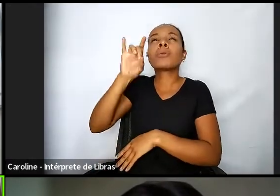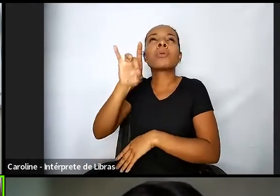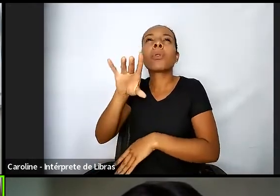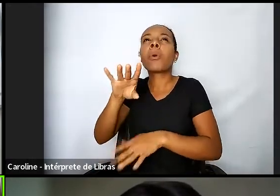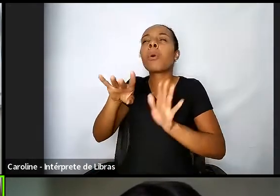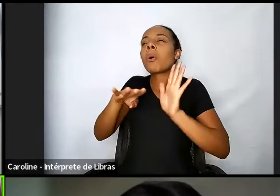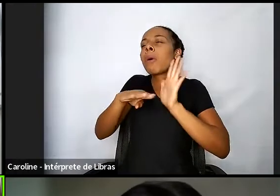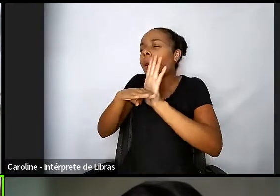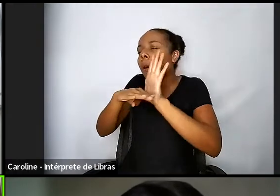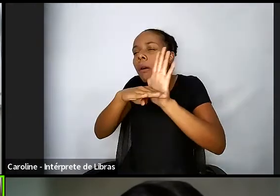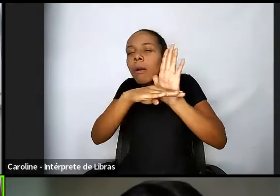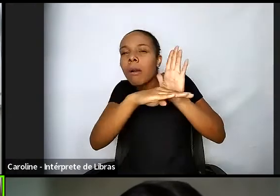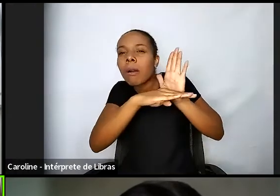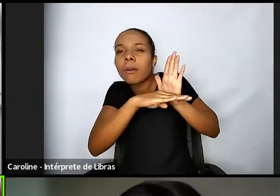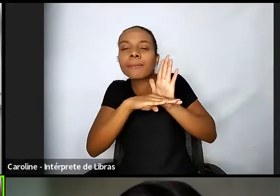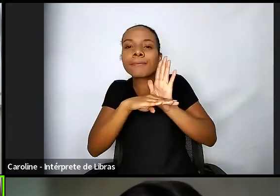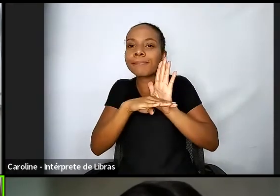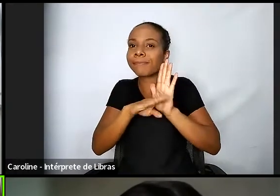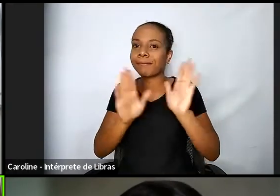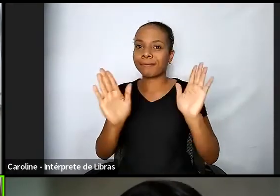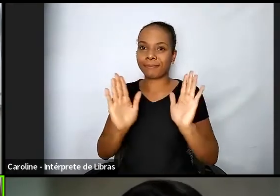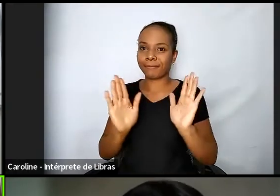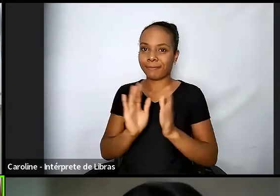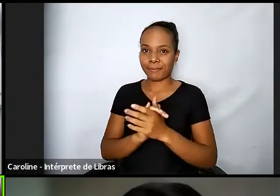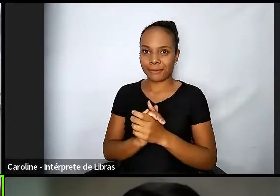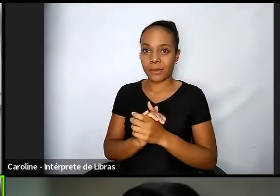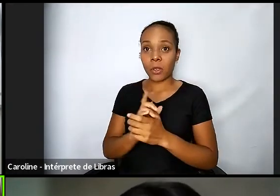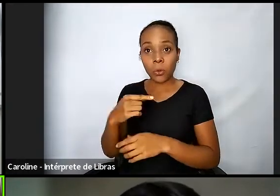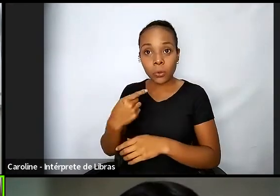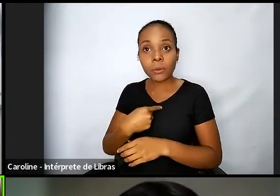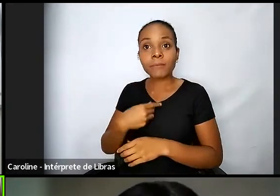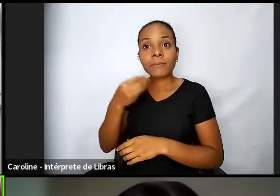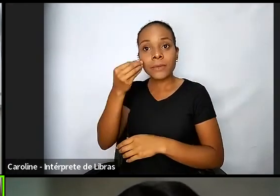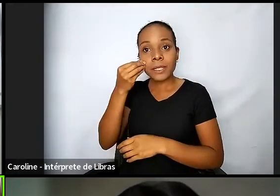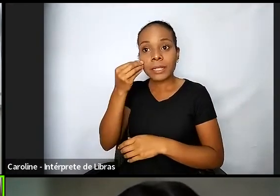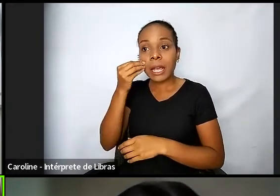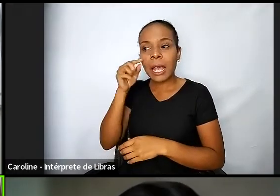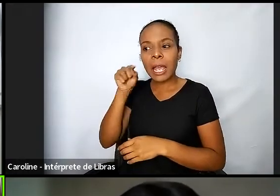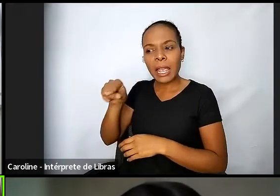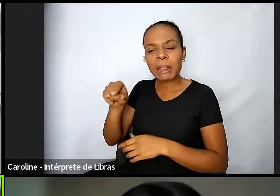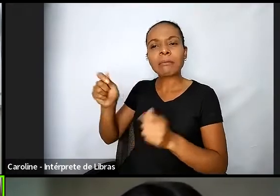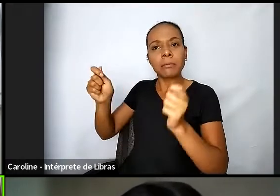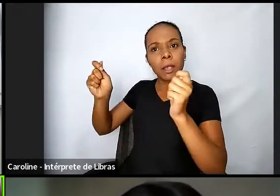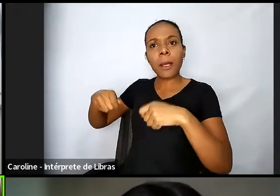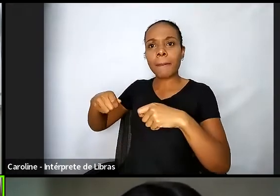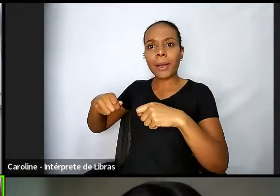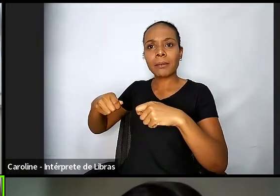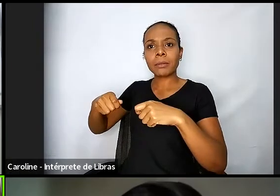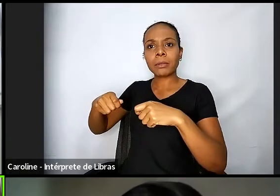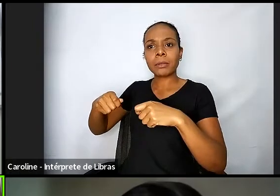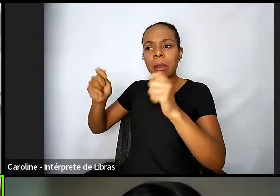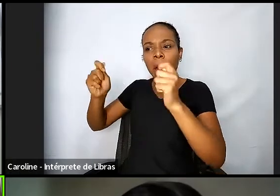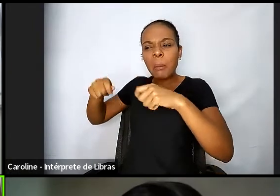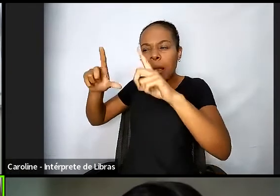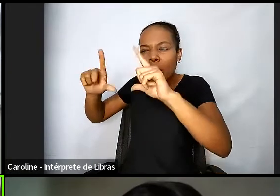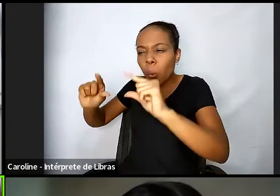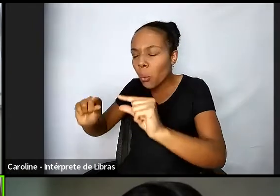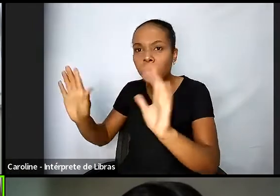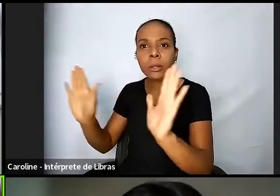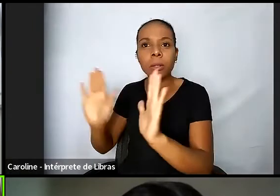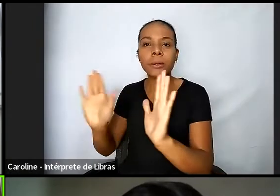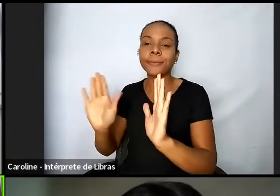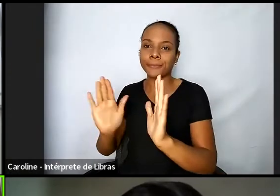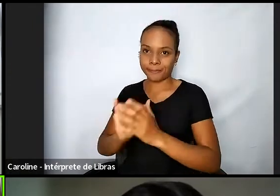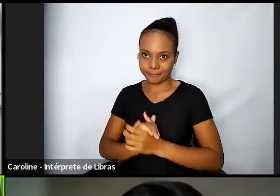diminuição dessa capacidade das pessoas que estão em situação de rua. O que acontece efetivamente